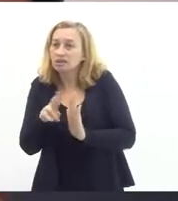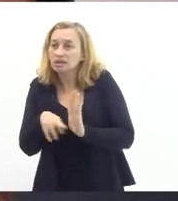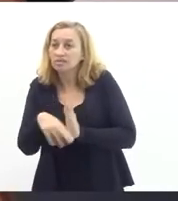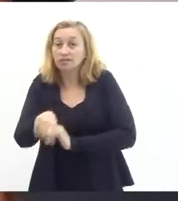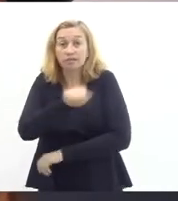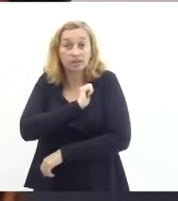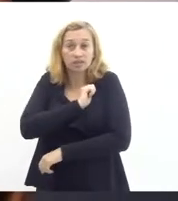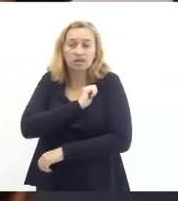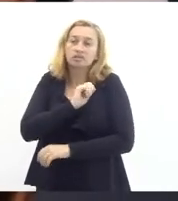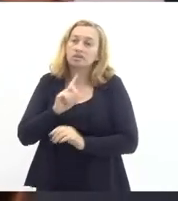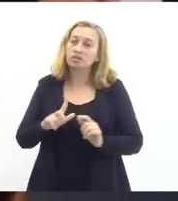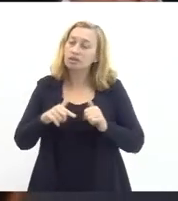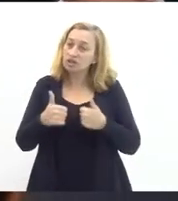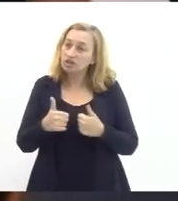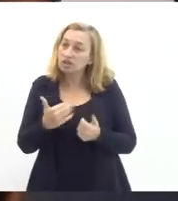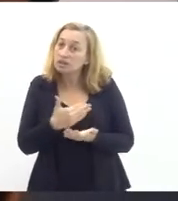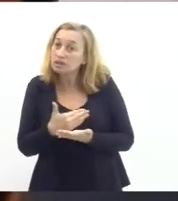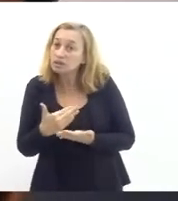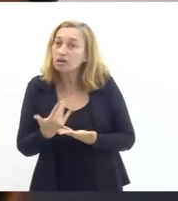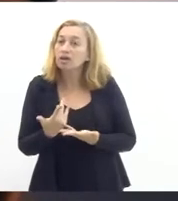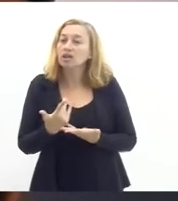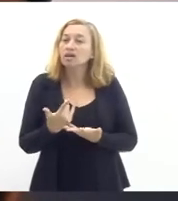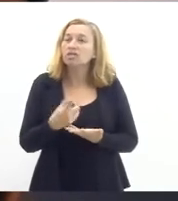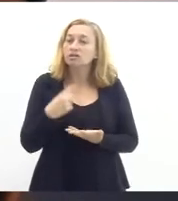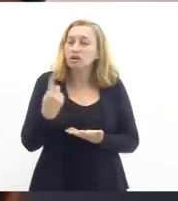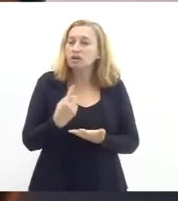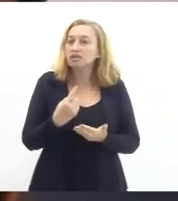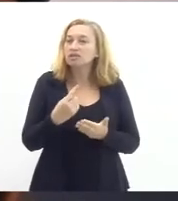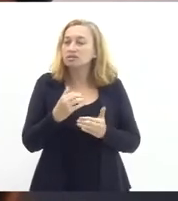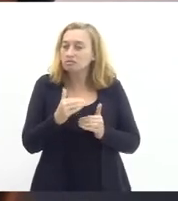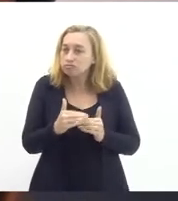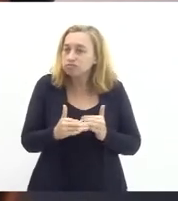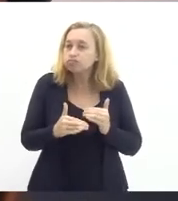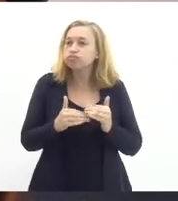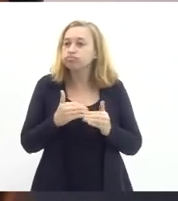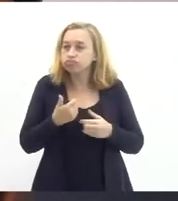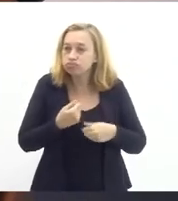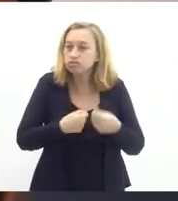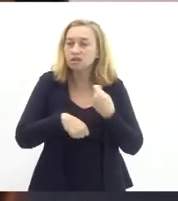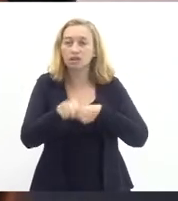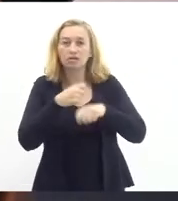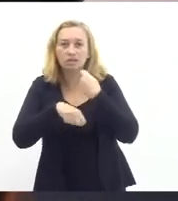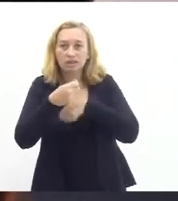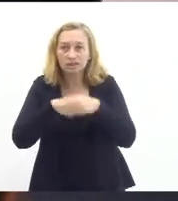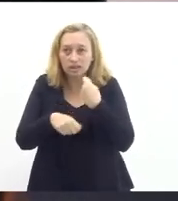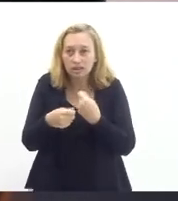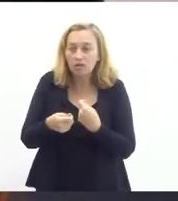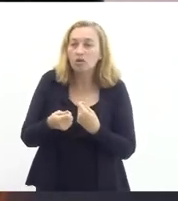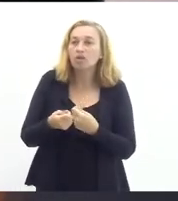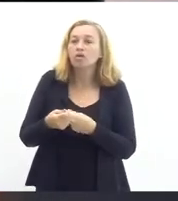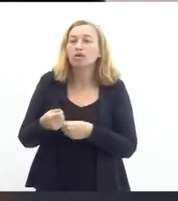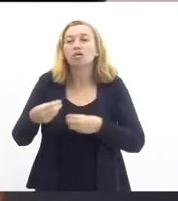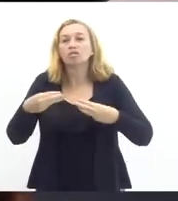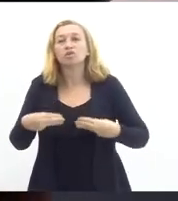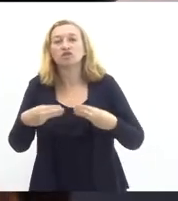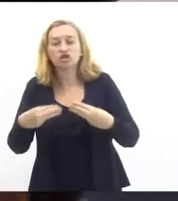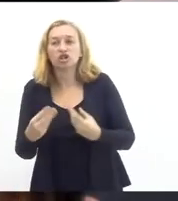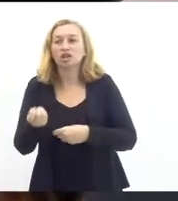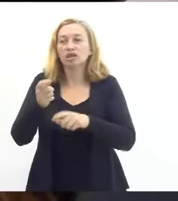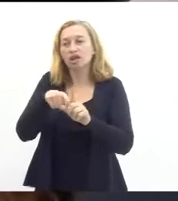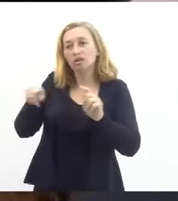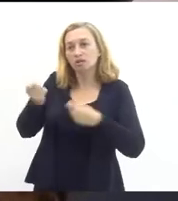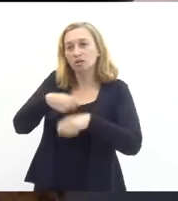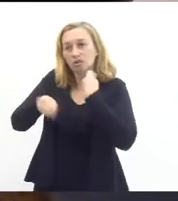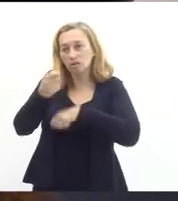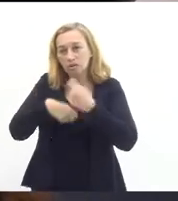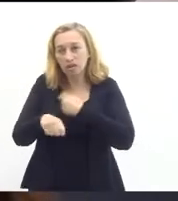fiscal. Tanto é assim que estamos ainda em fase de negociação com o Ministério da Economia, porque um parecer da Procuradoria-Geral